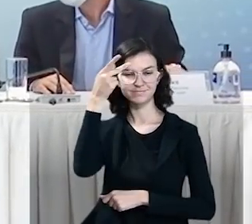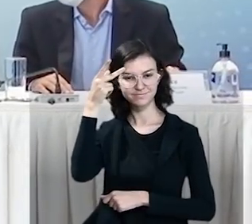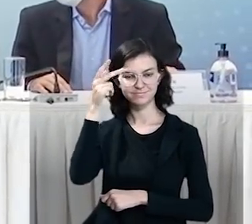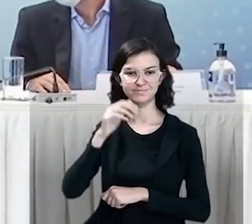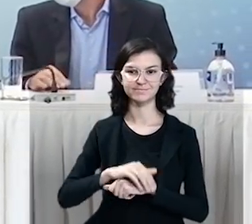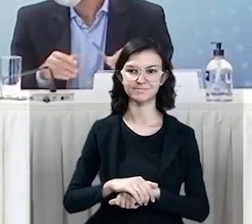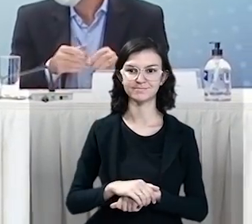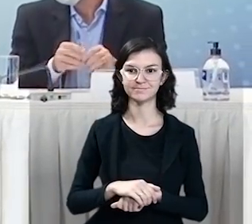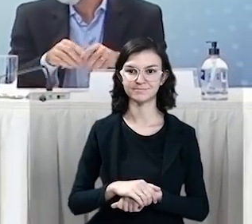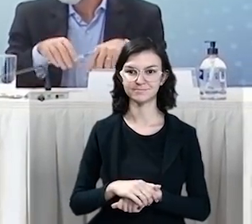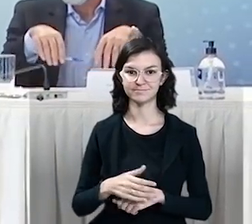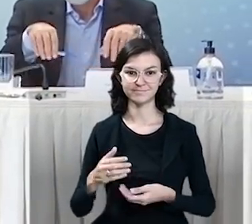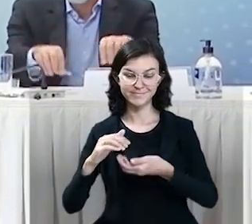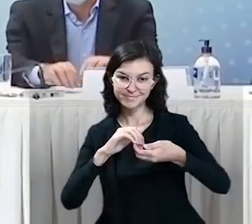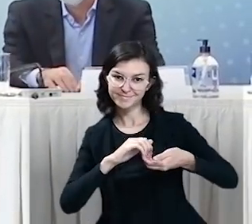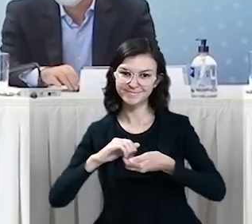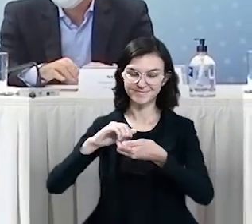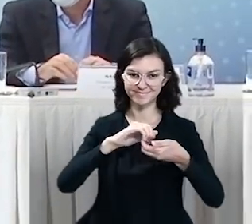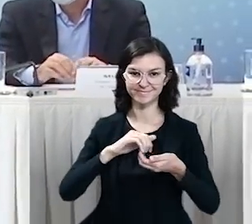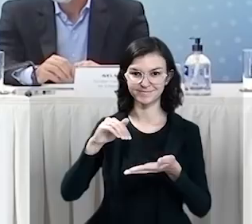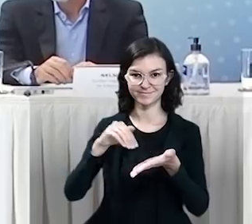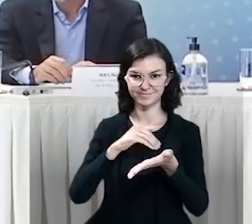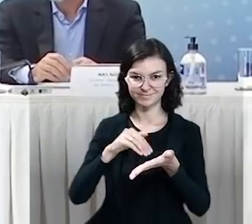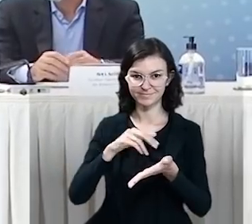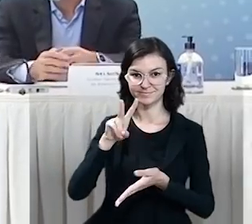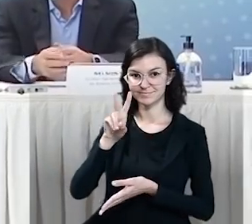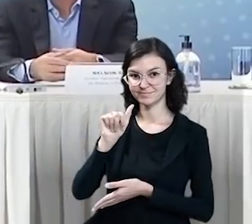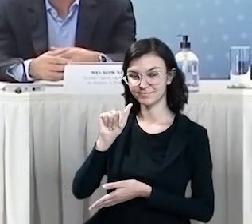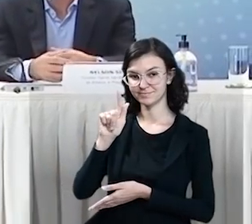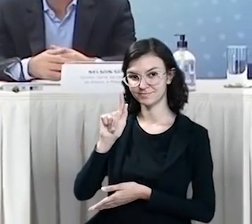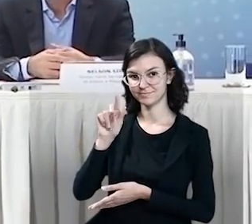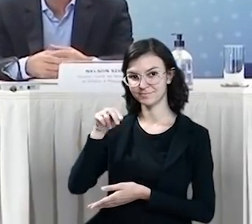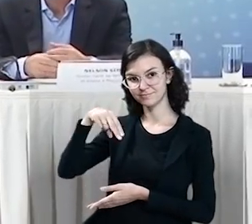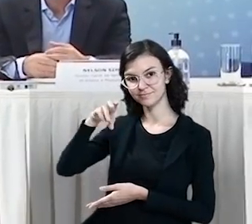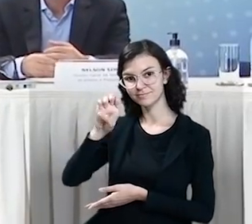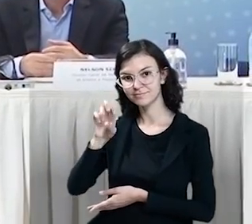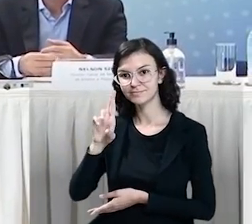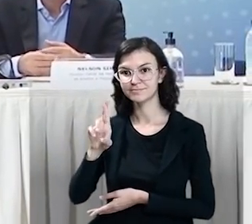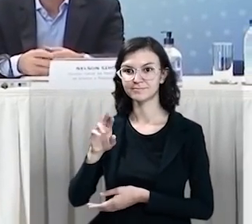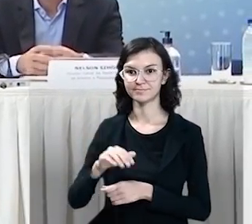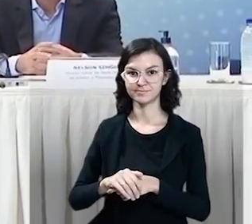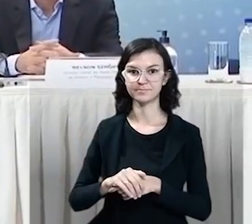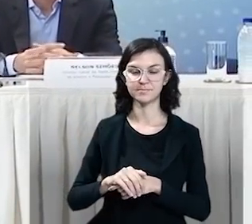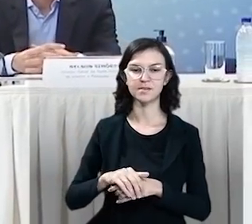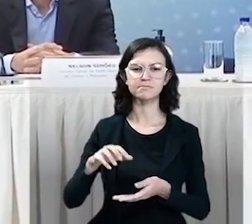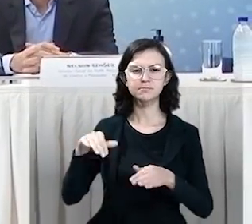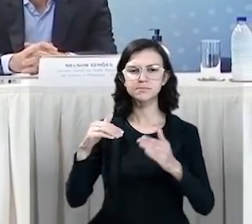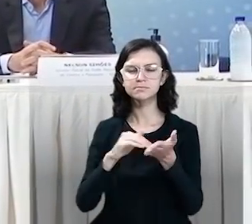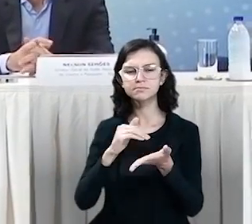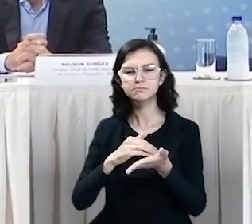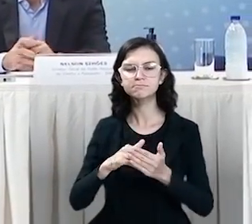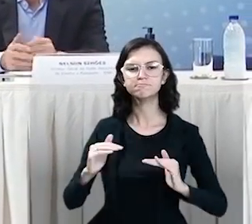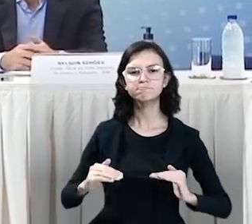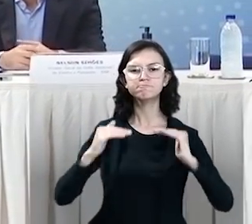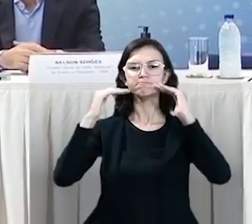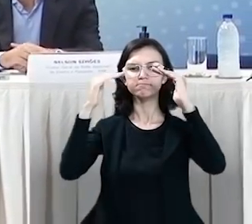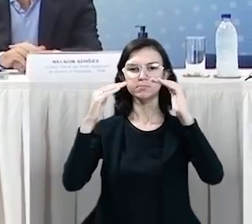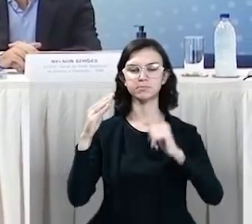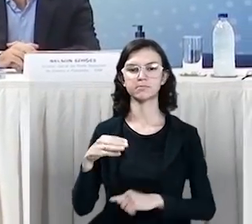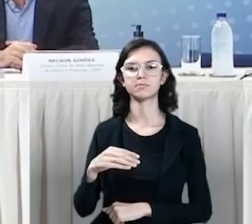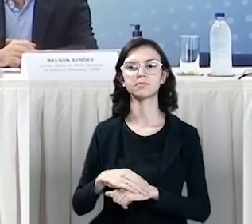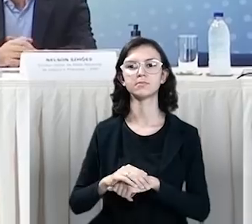Gostaria aqui de cumprimentar o secretário Wagner Vilas Boas, secretário de Educação Superior do Ministério da Educação,